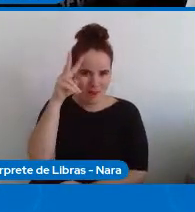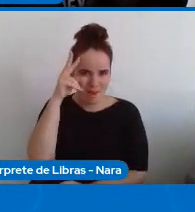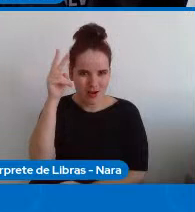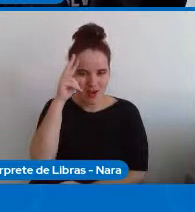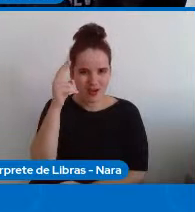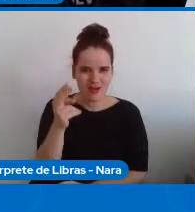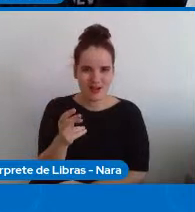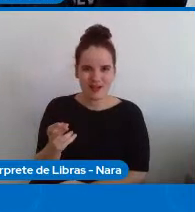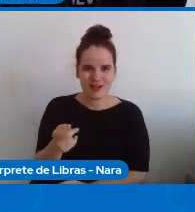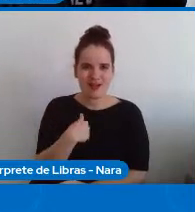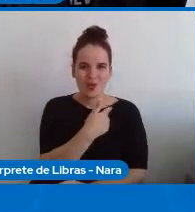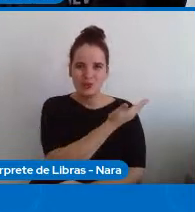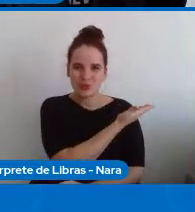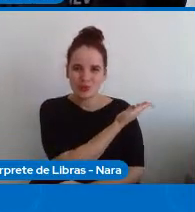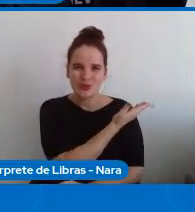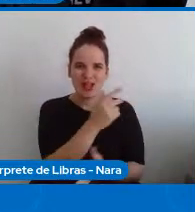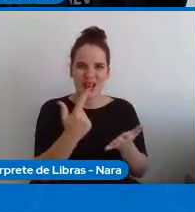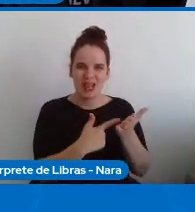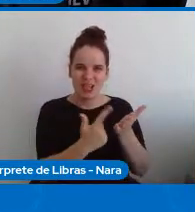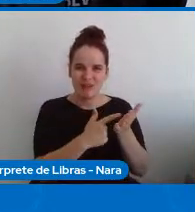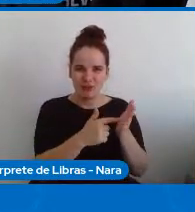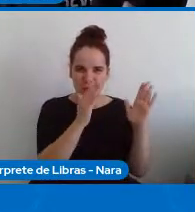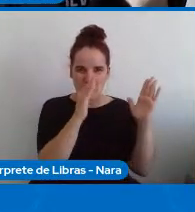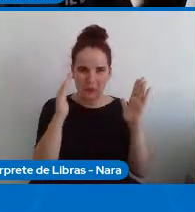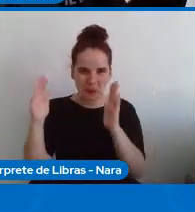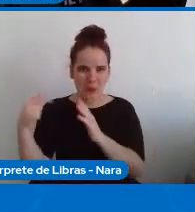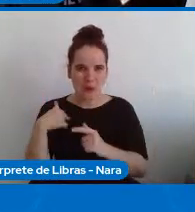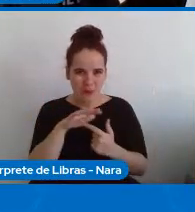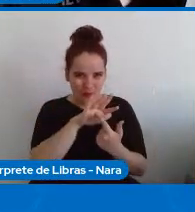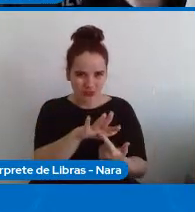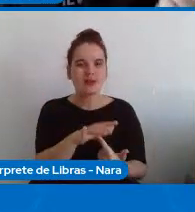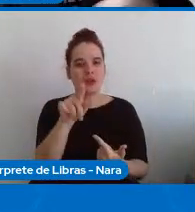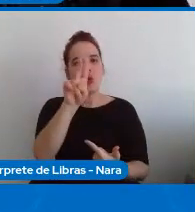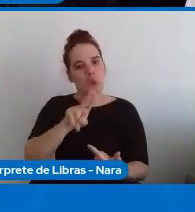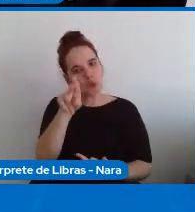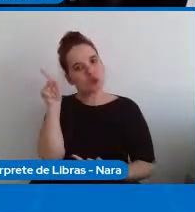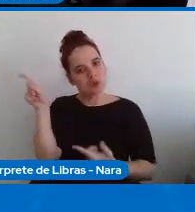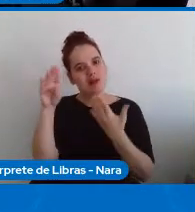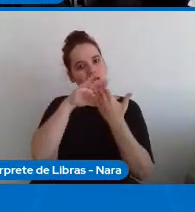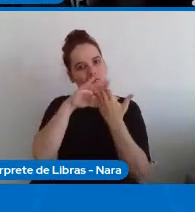antes para instrumentalizar os projetistas de tecnologia nessa tarefa